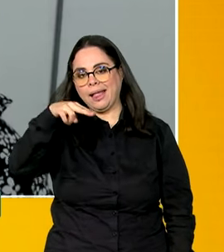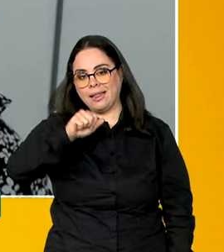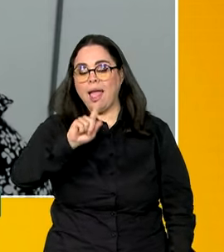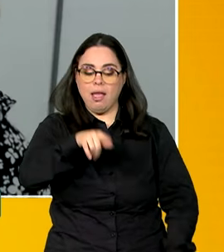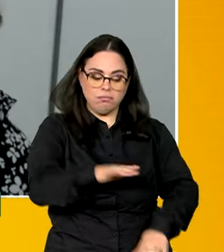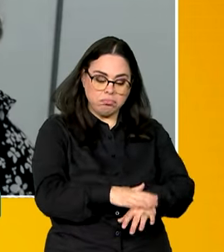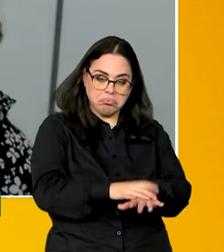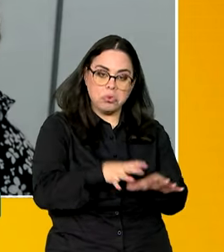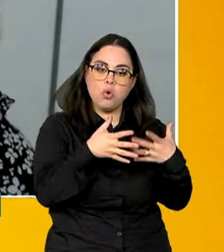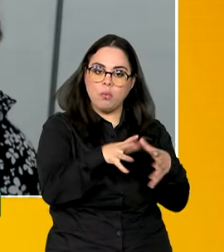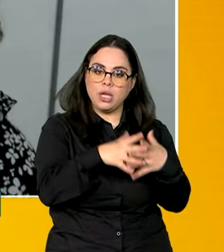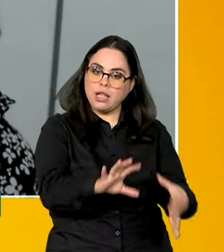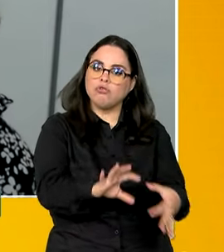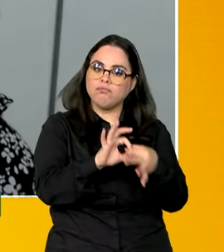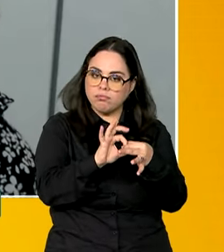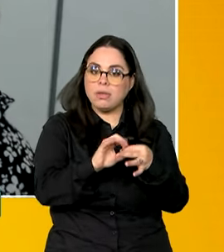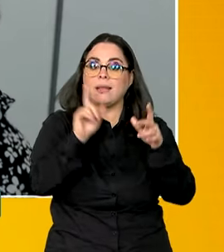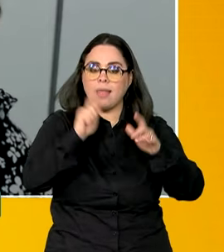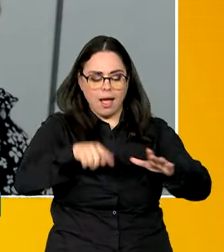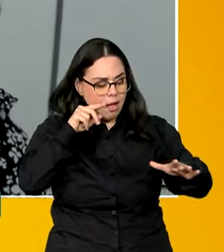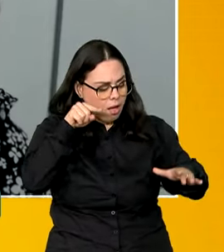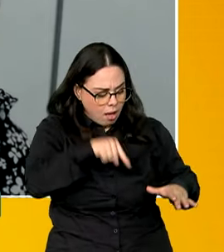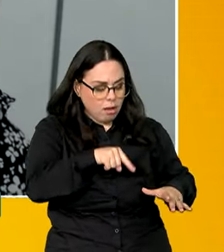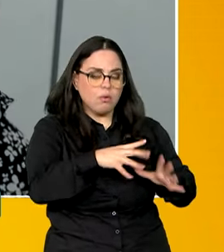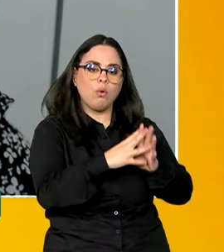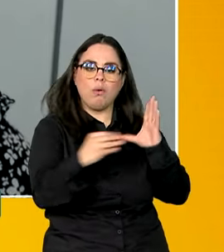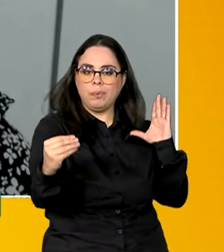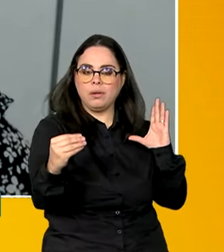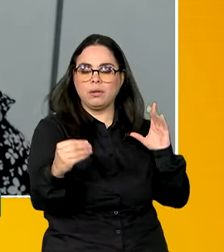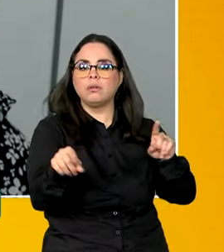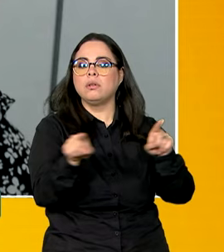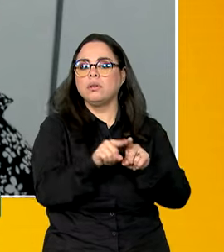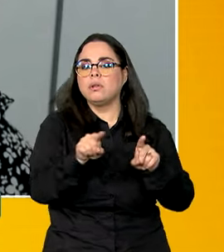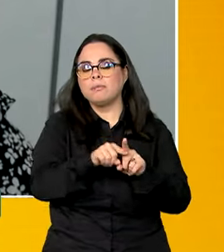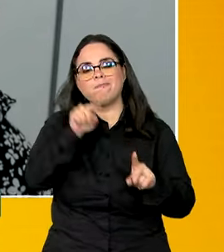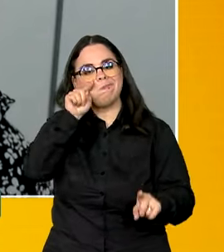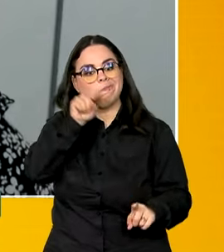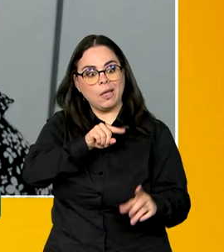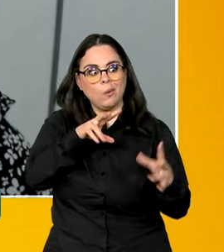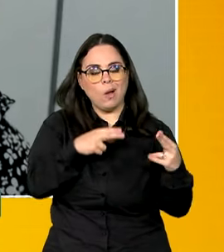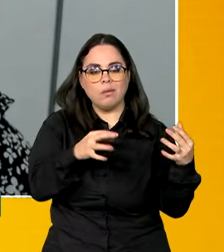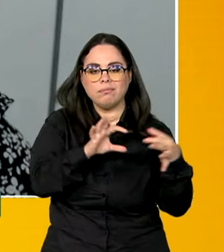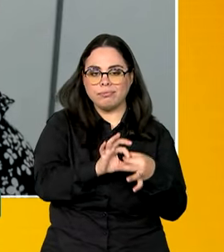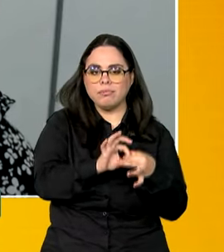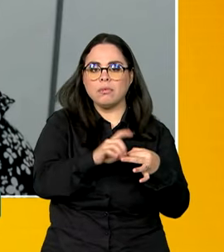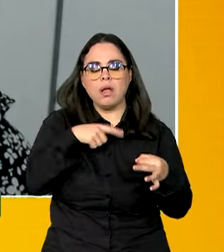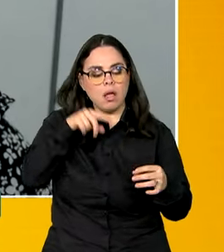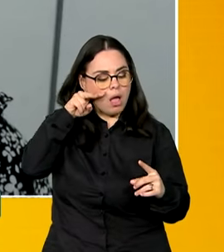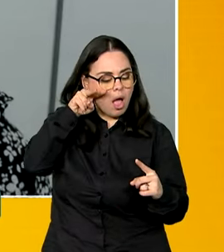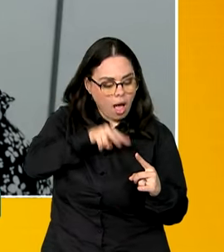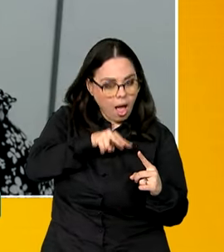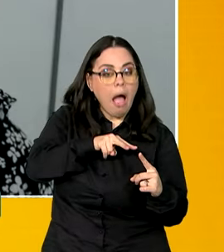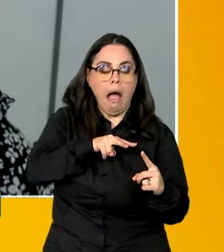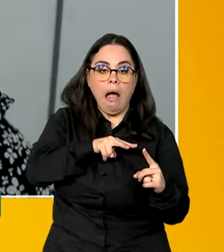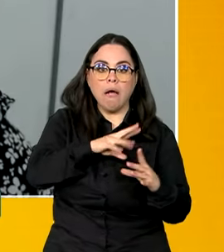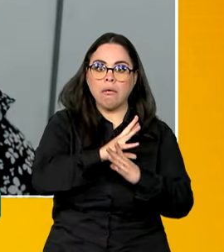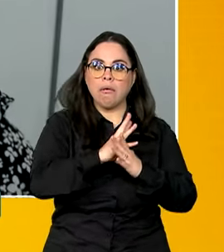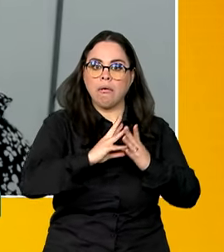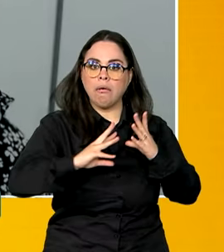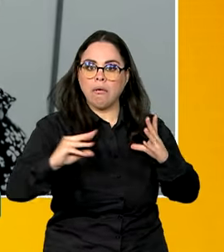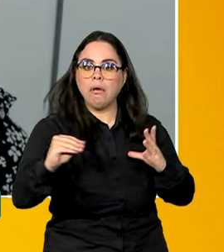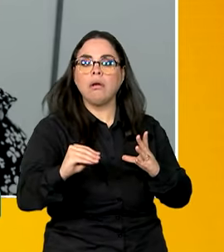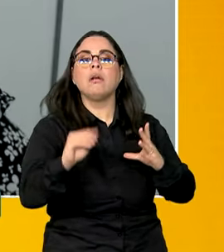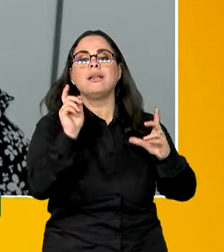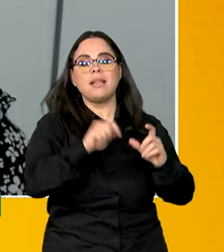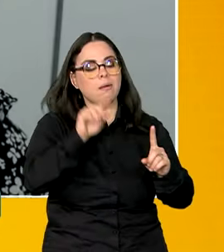comunidade, pode ser replicada, e ela é reconhecida, ou seja, ela passa a ser objeto de reconhecimento